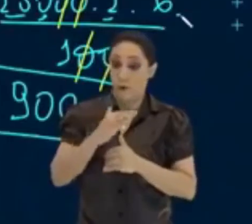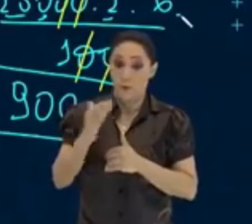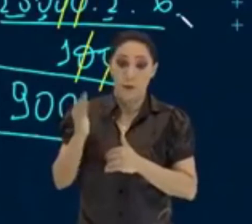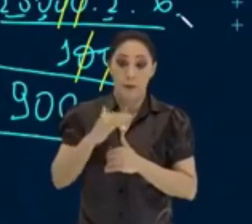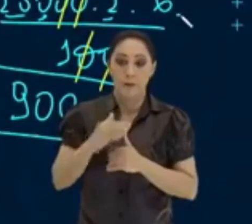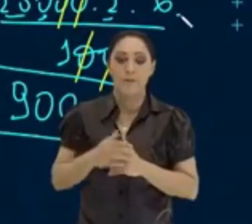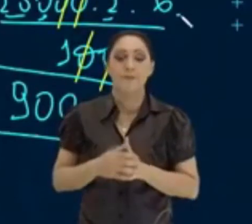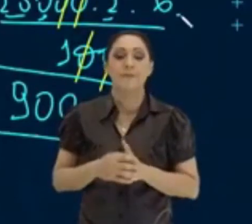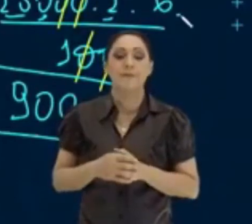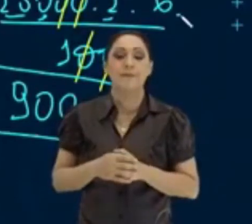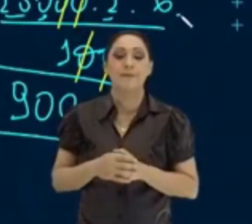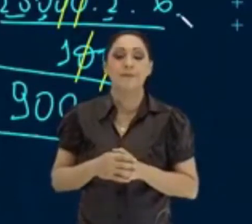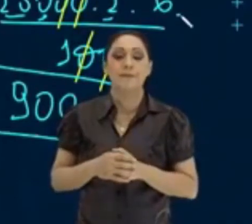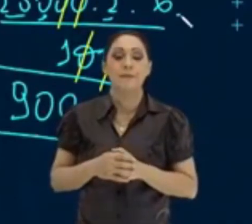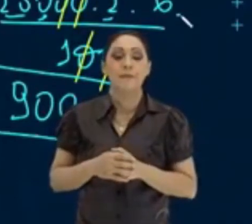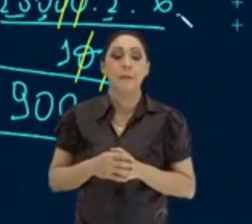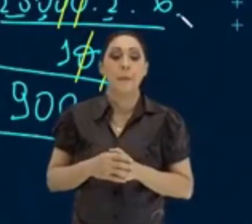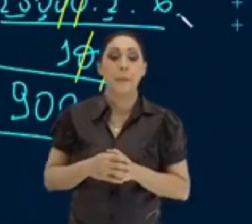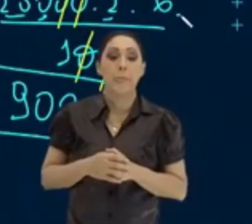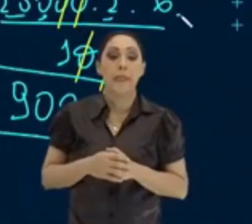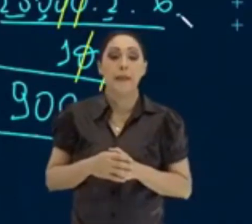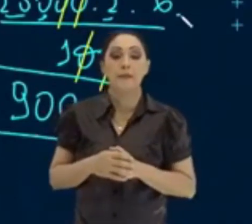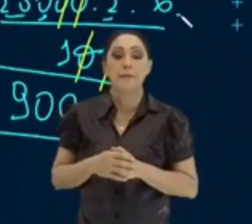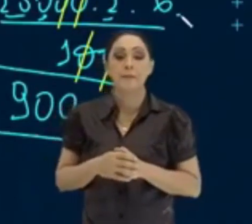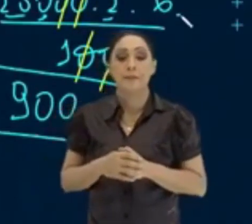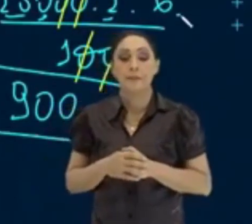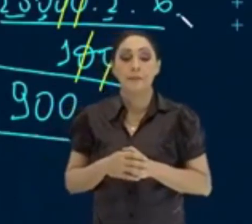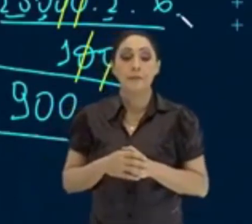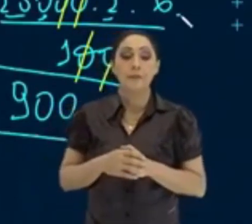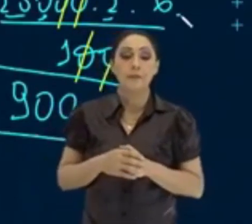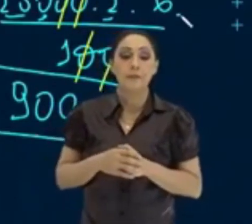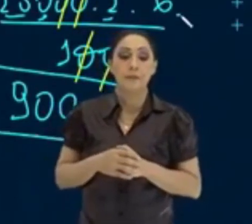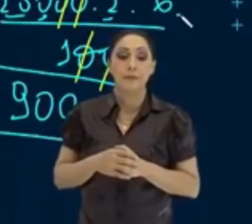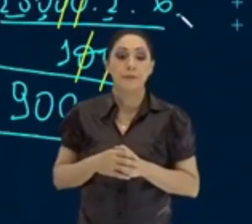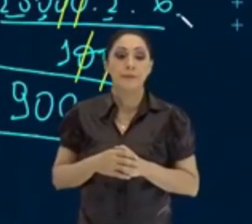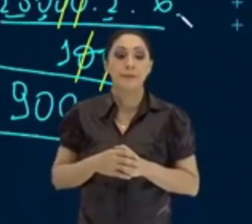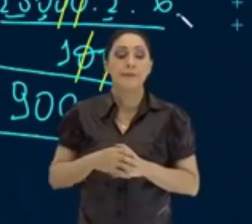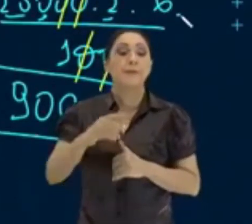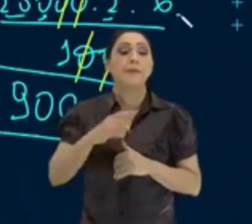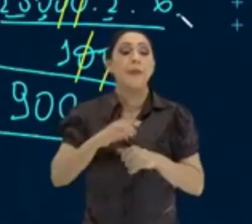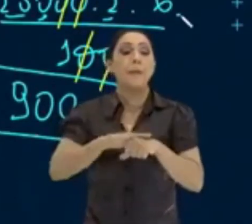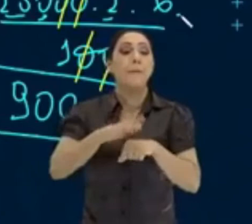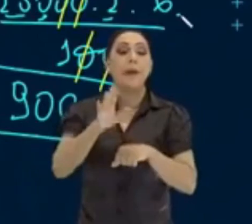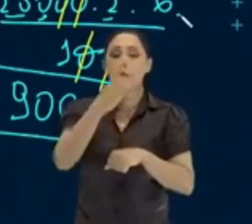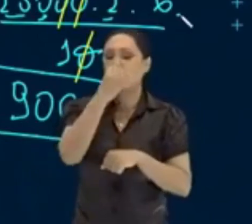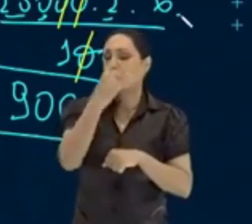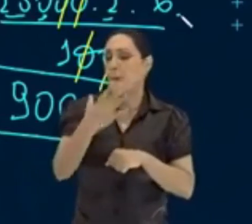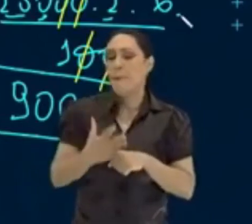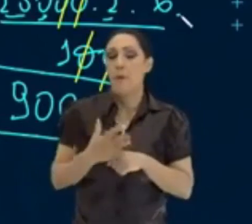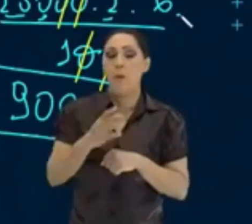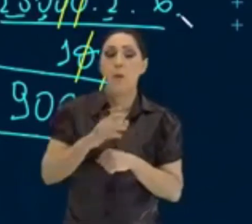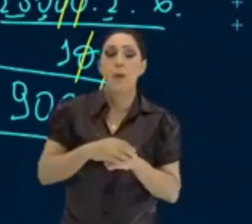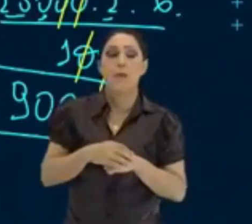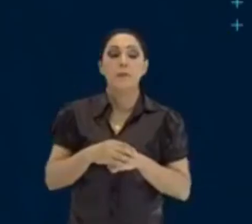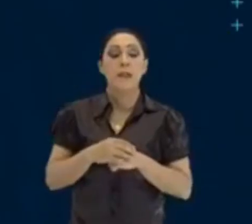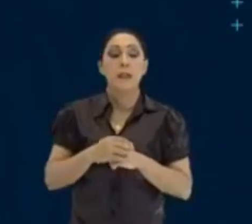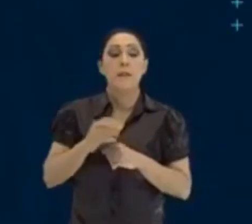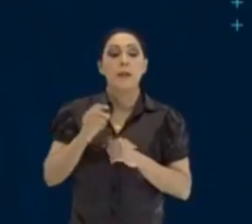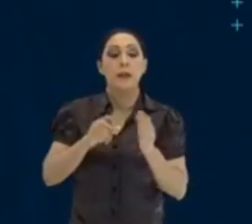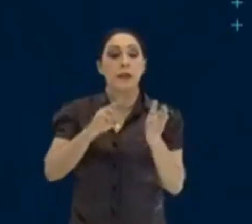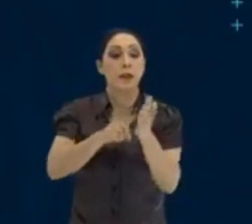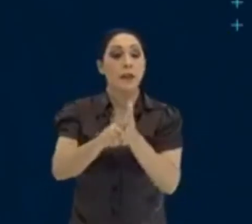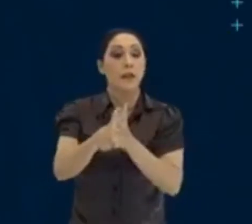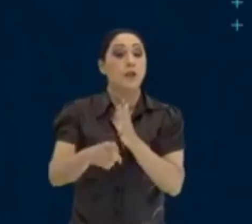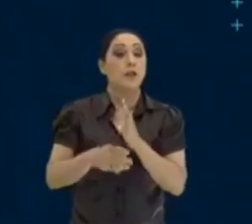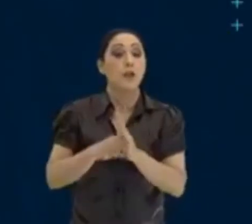comigo. Então, vamos lá, pessoal. Vamos lá. Quem ainda tem mais coisa boa para se fazer? Deixa eu ver se a gente tem questão do